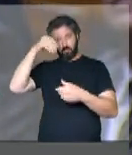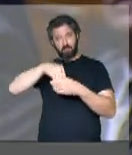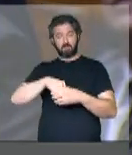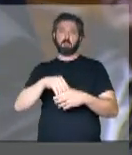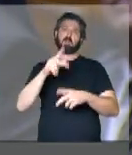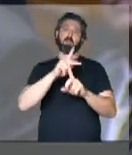Previdência.